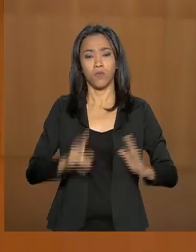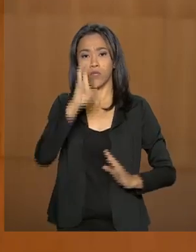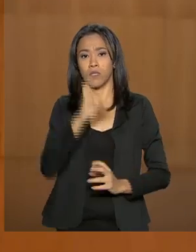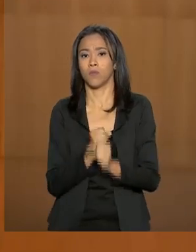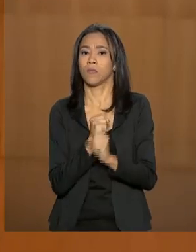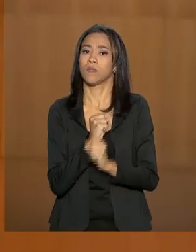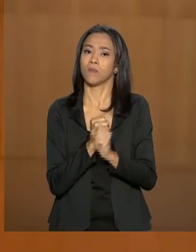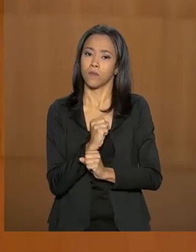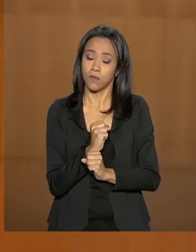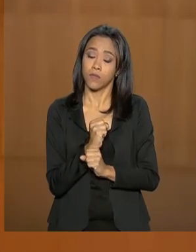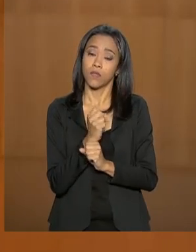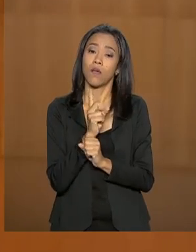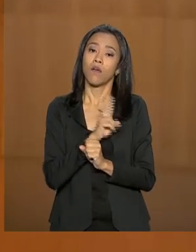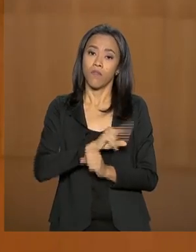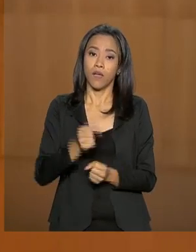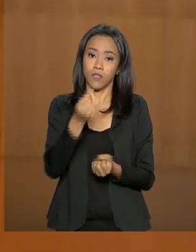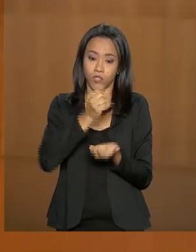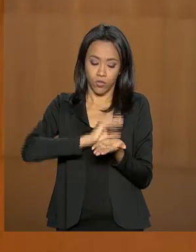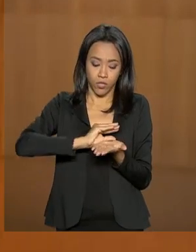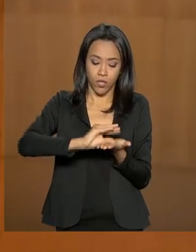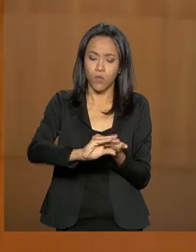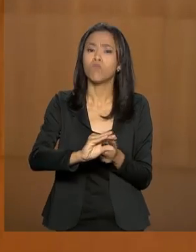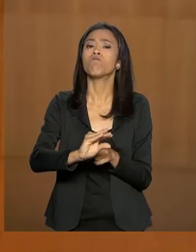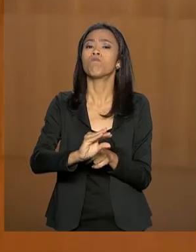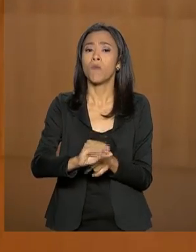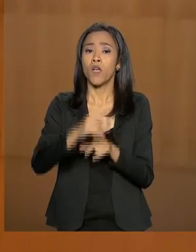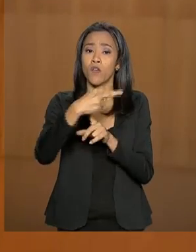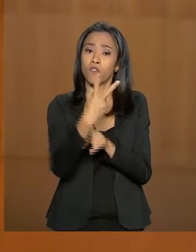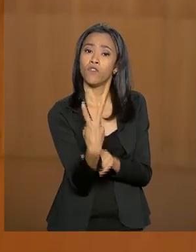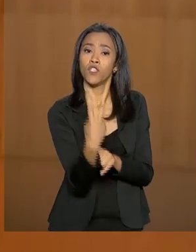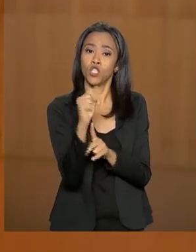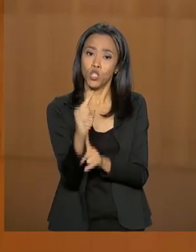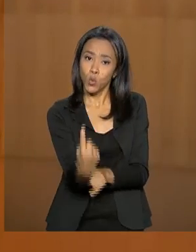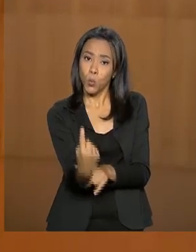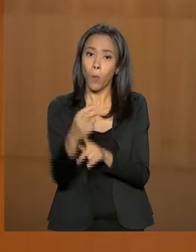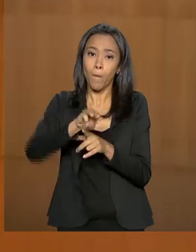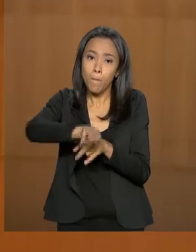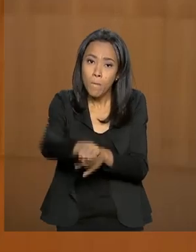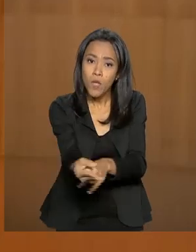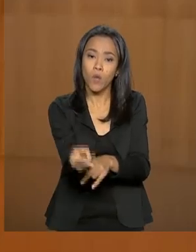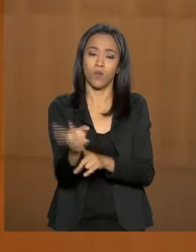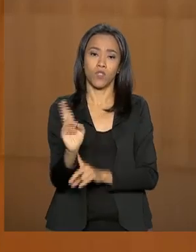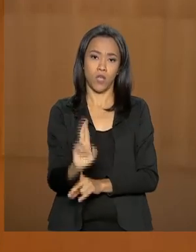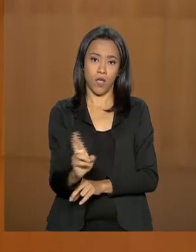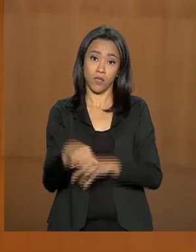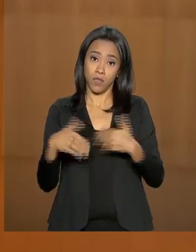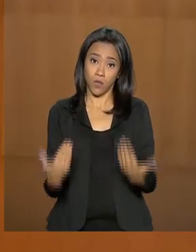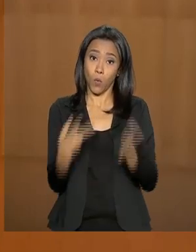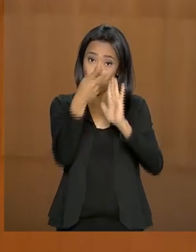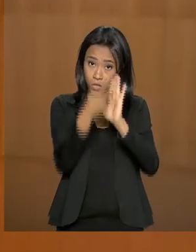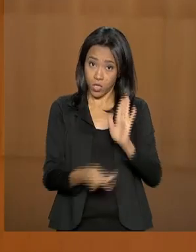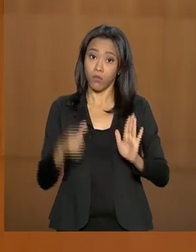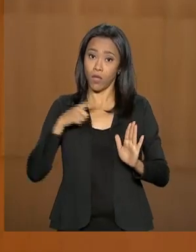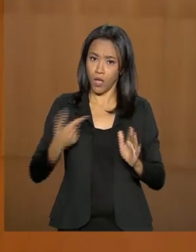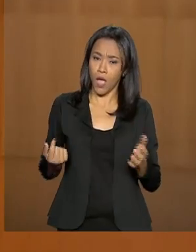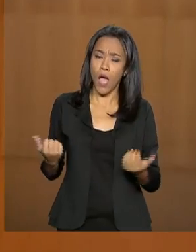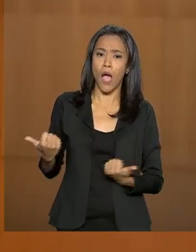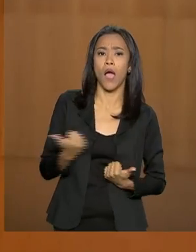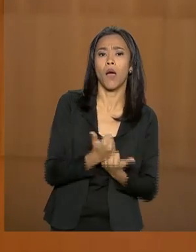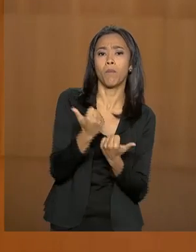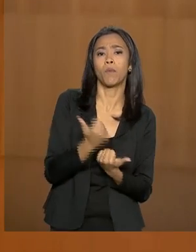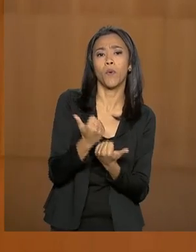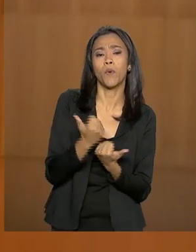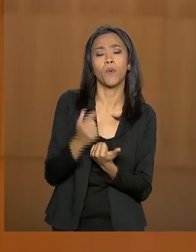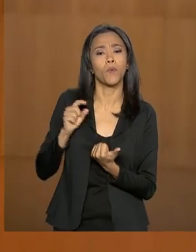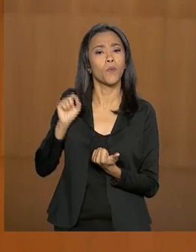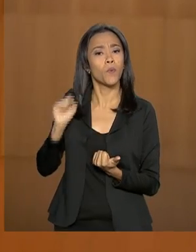anos. Serão investidos aí 21 milhões de reais. E o projeto conta com o apoio da Agência de